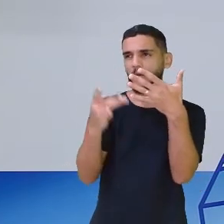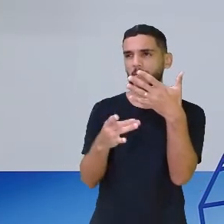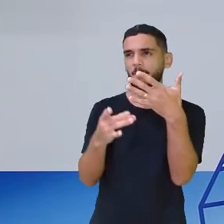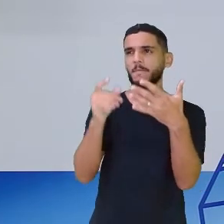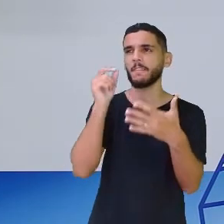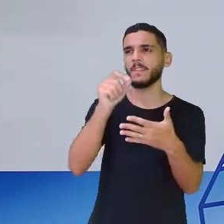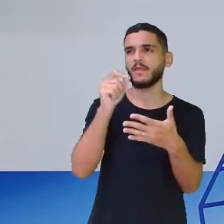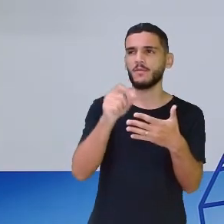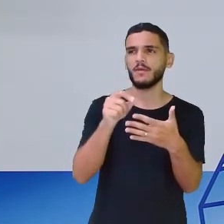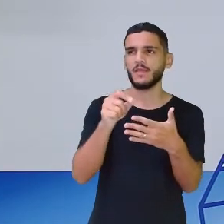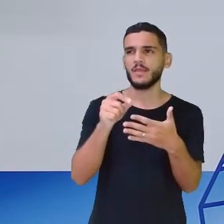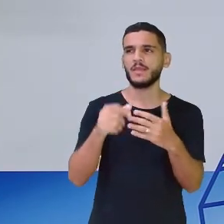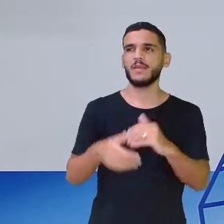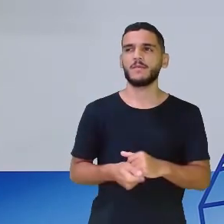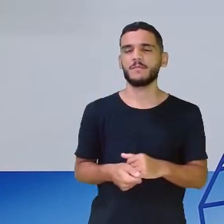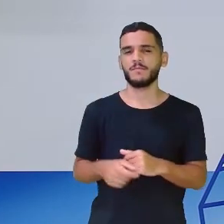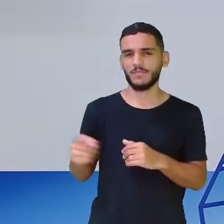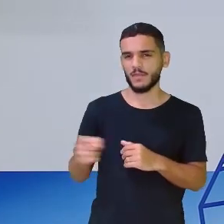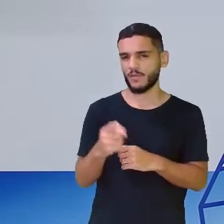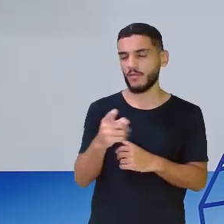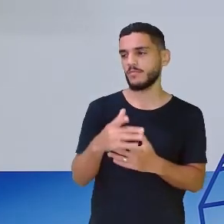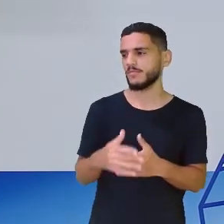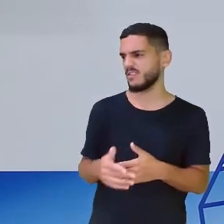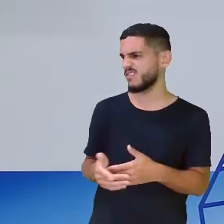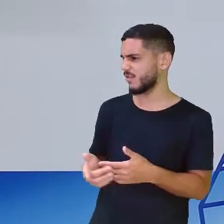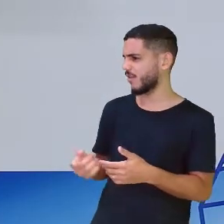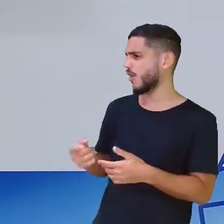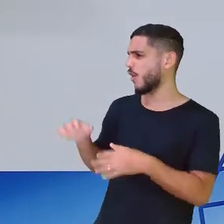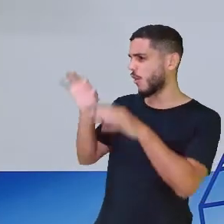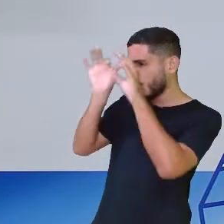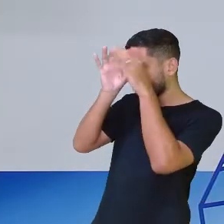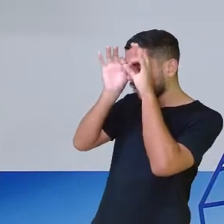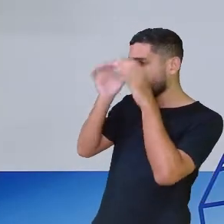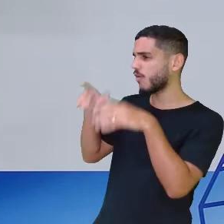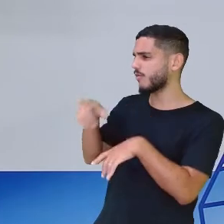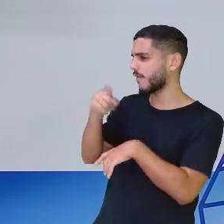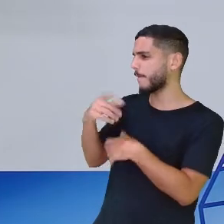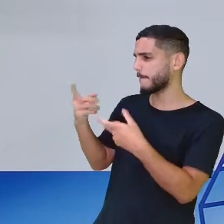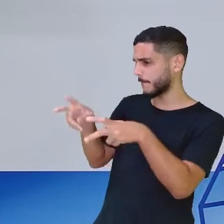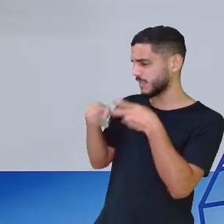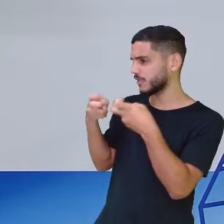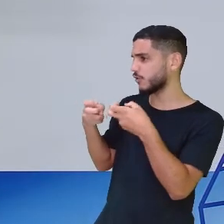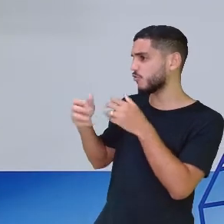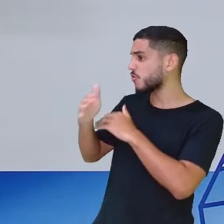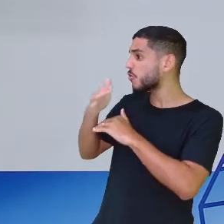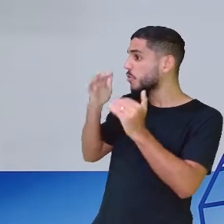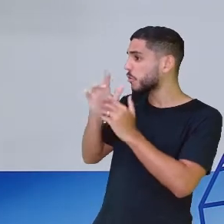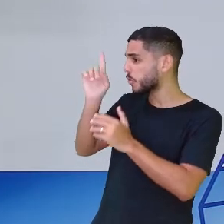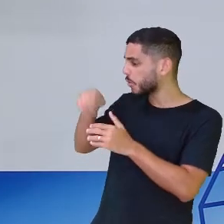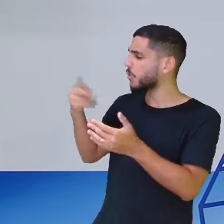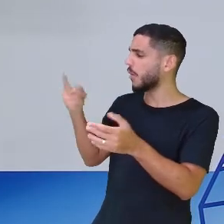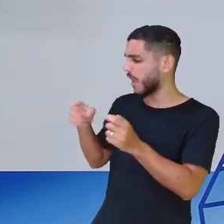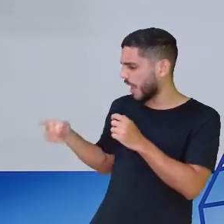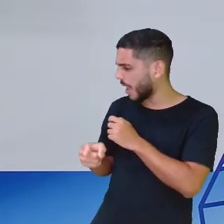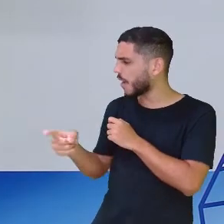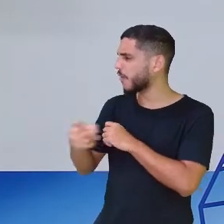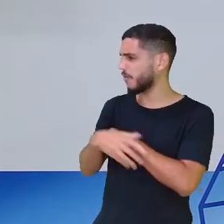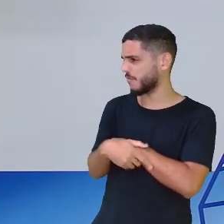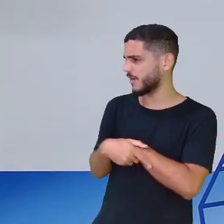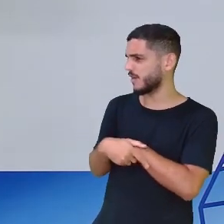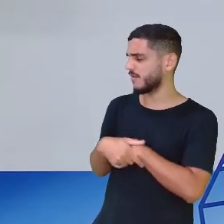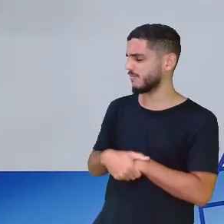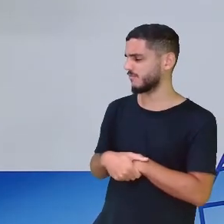Só... Dona coruja, ouça. Tudo sobra para a cobra. Em